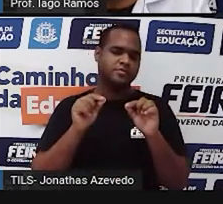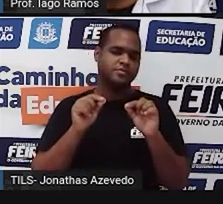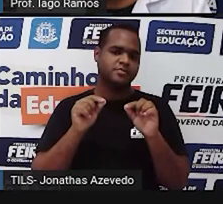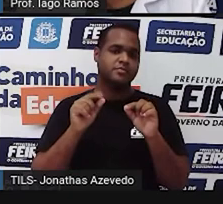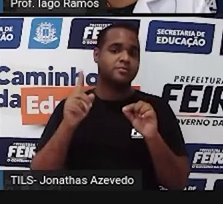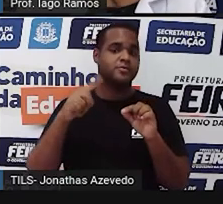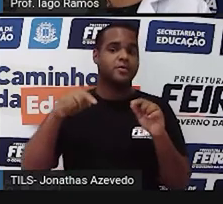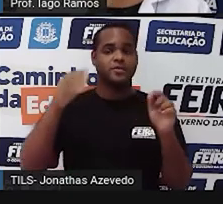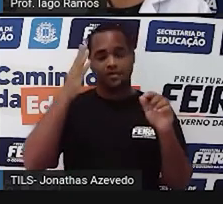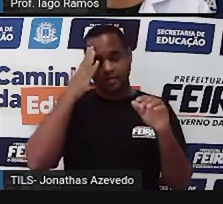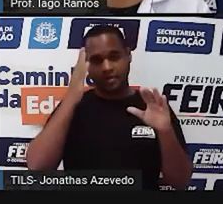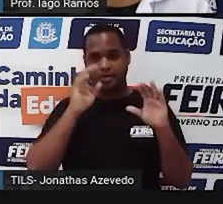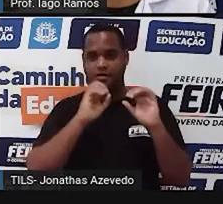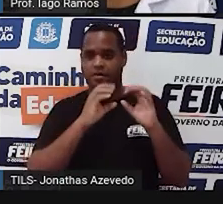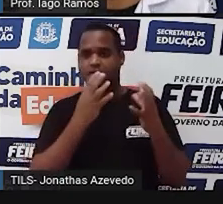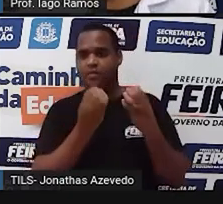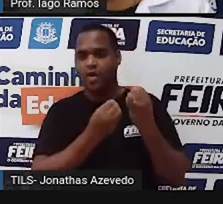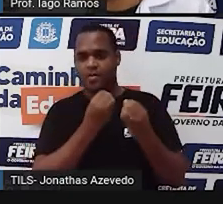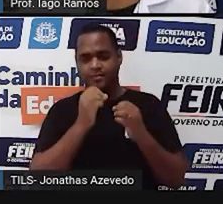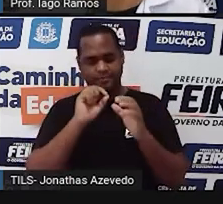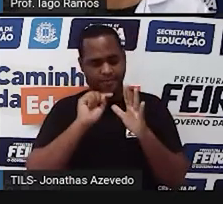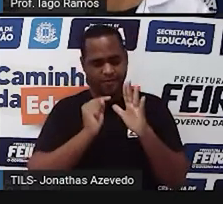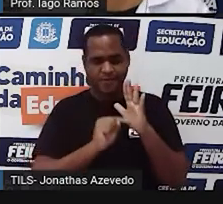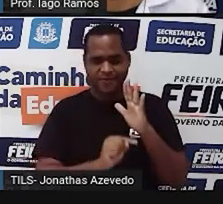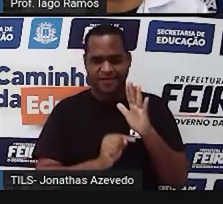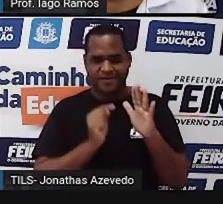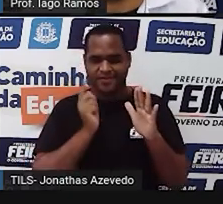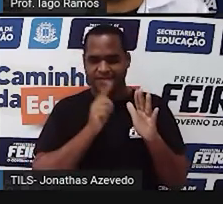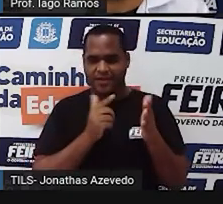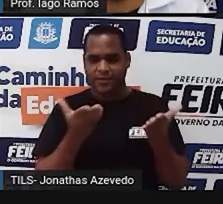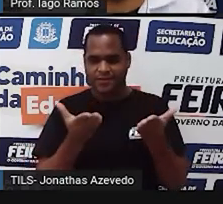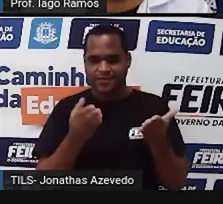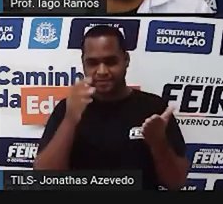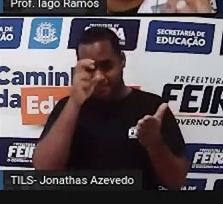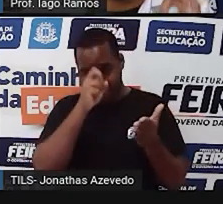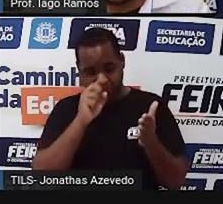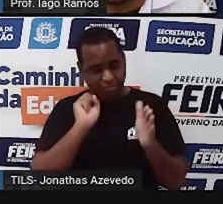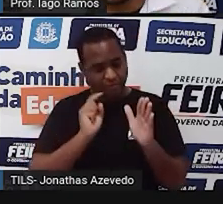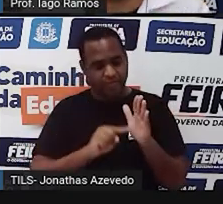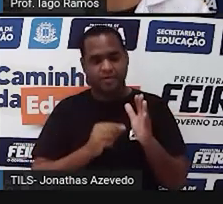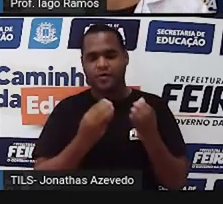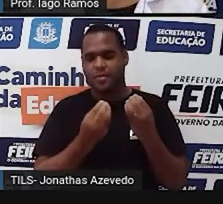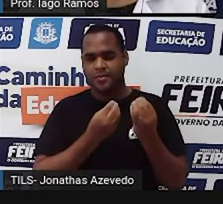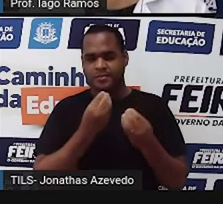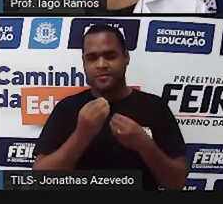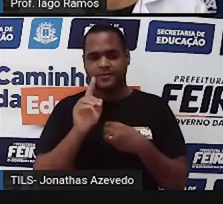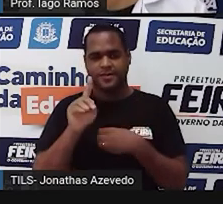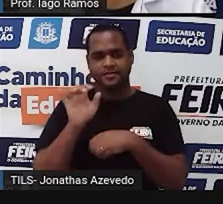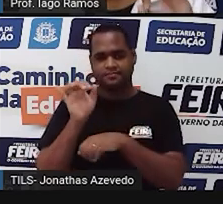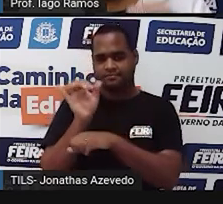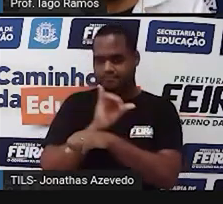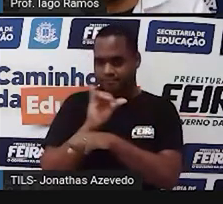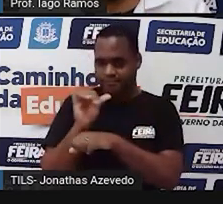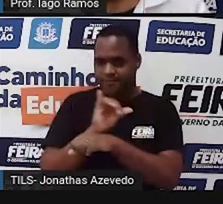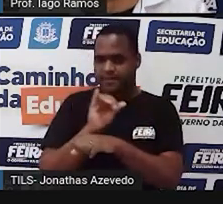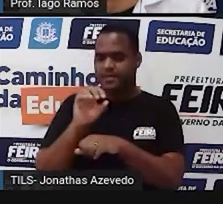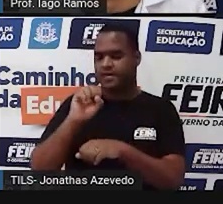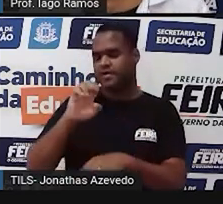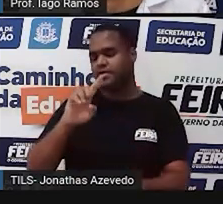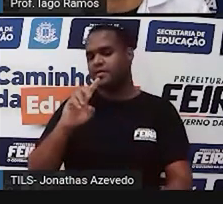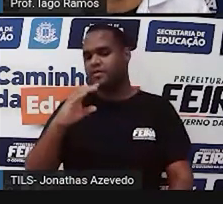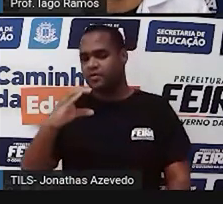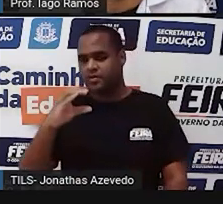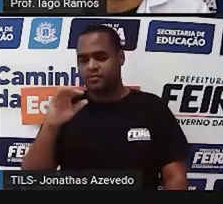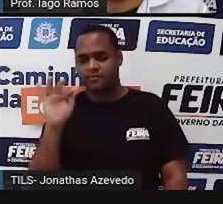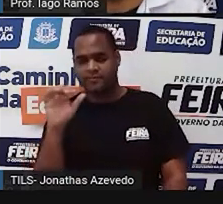para a gente entender, aprofundar isso que a gente começou nessa aula? Acessa o canal do YouTube Seduque Feride